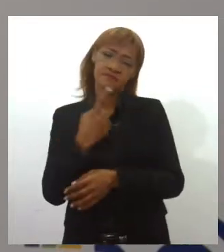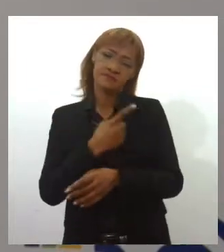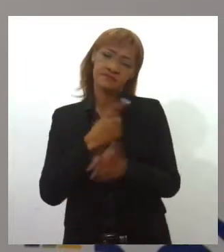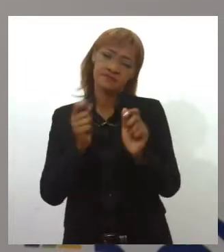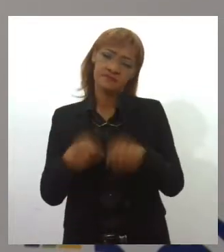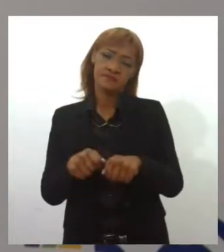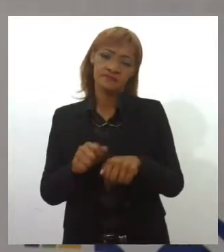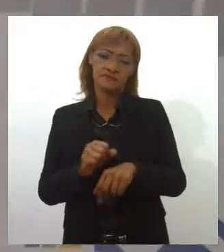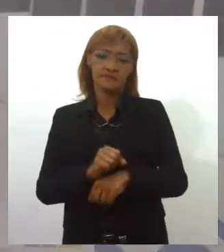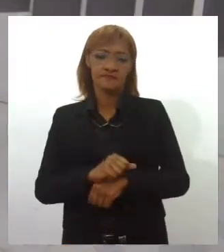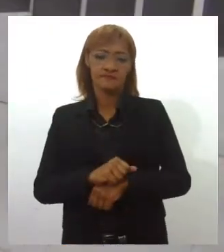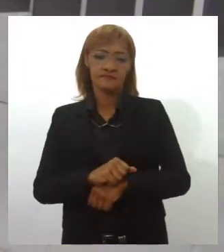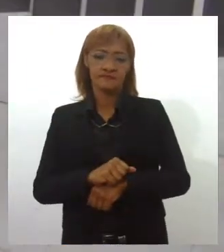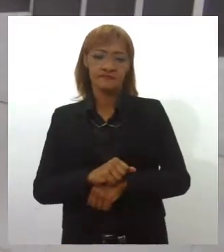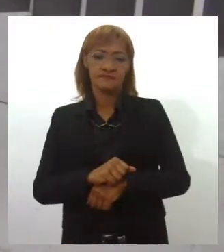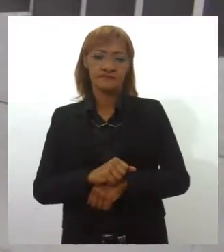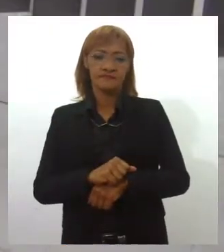planos.